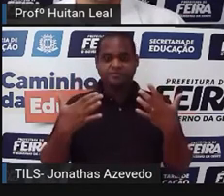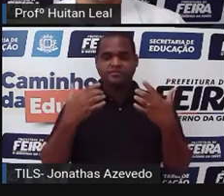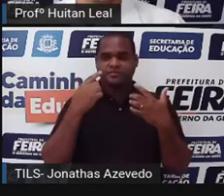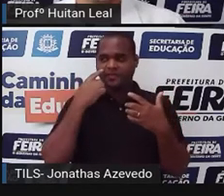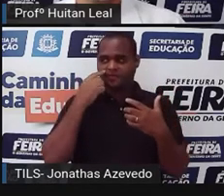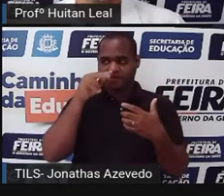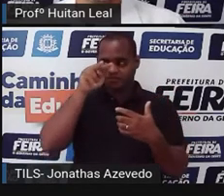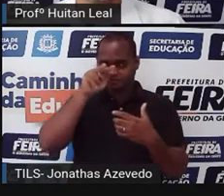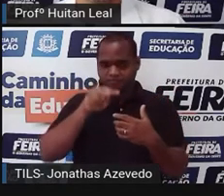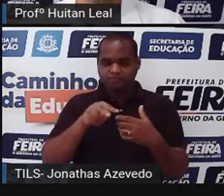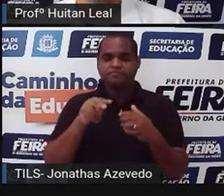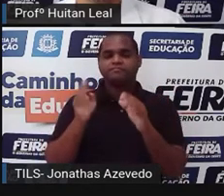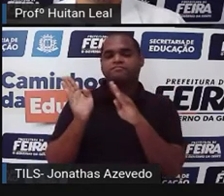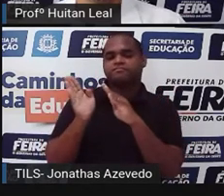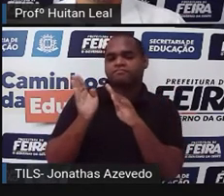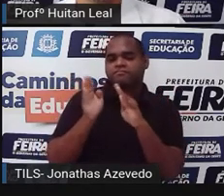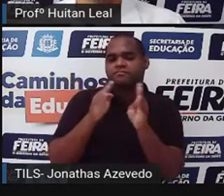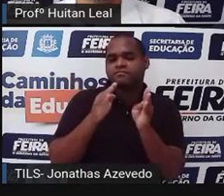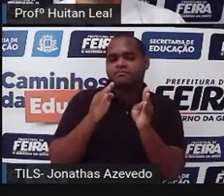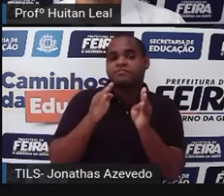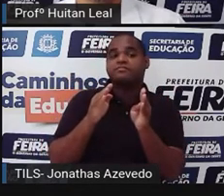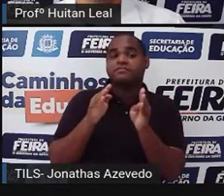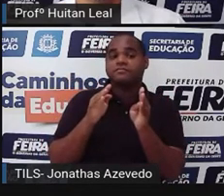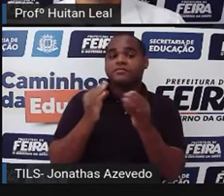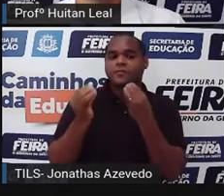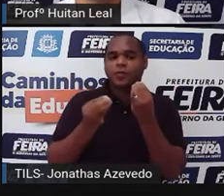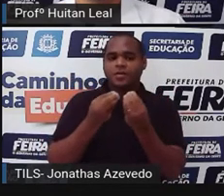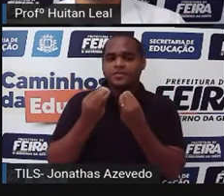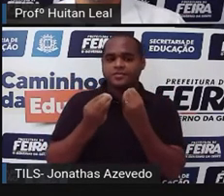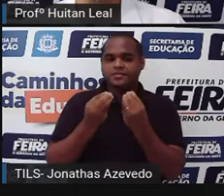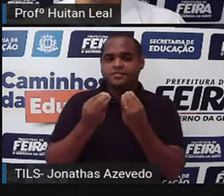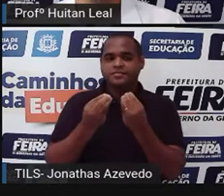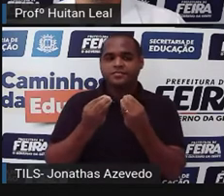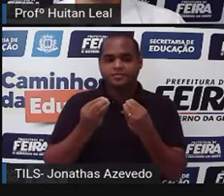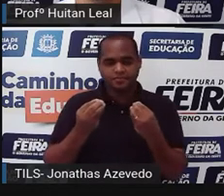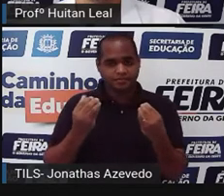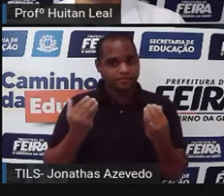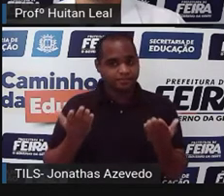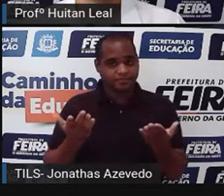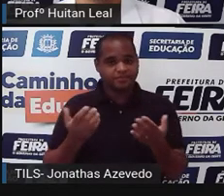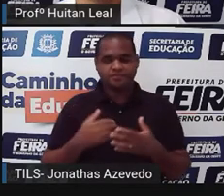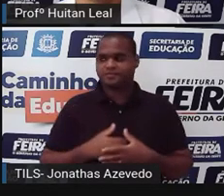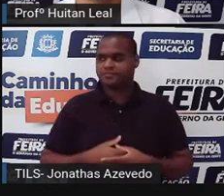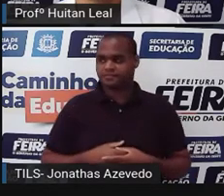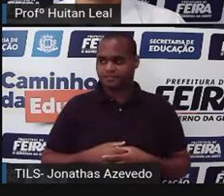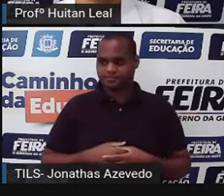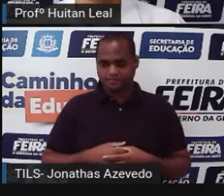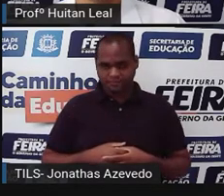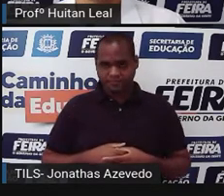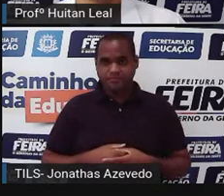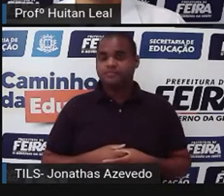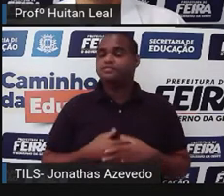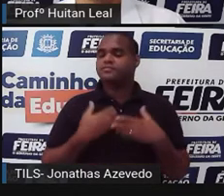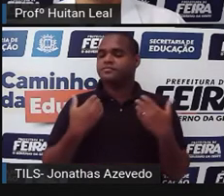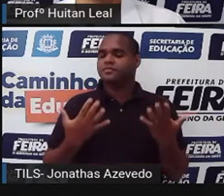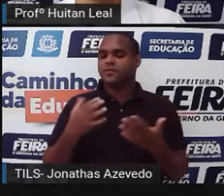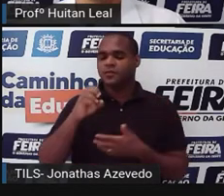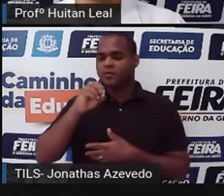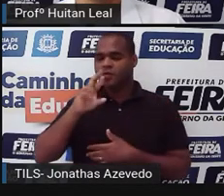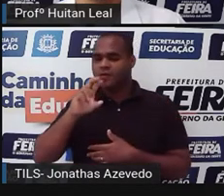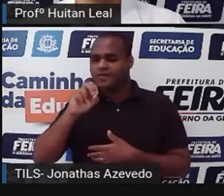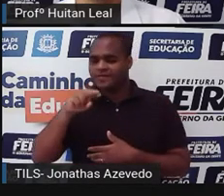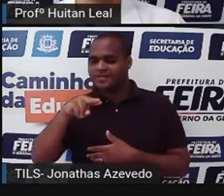da crônica. Então, eu tenho a crônica chamada